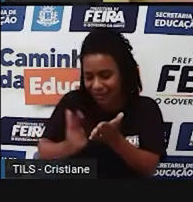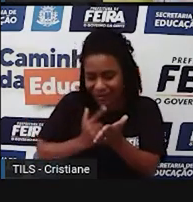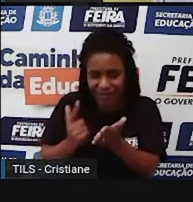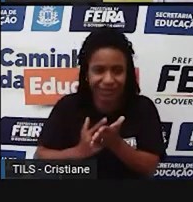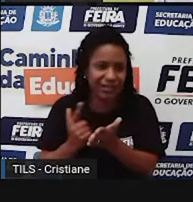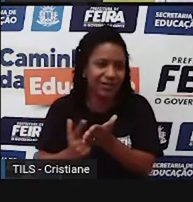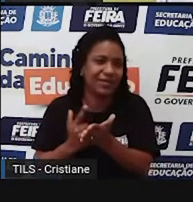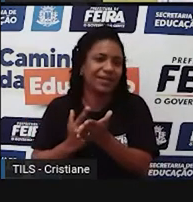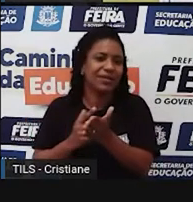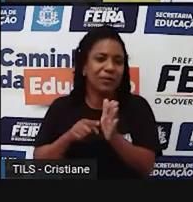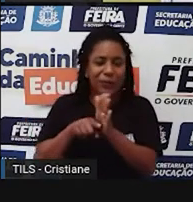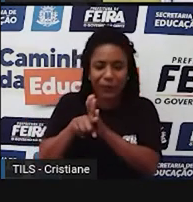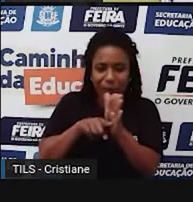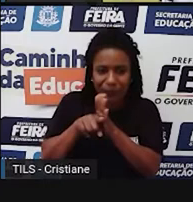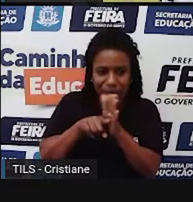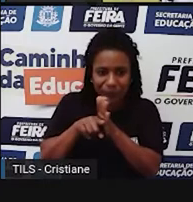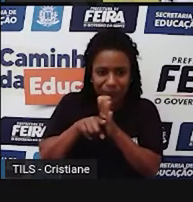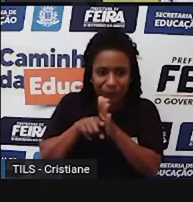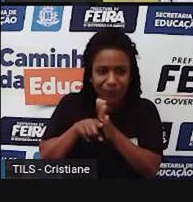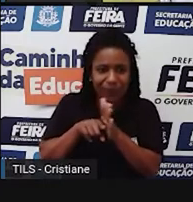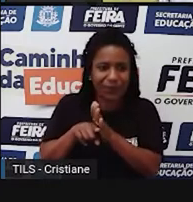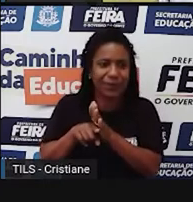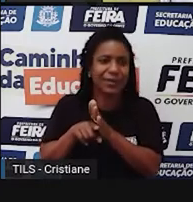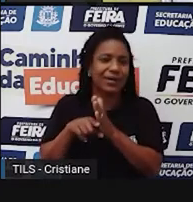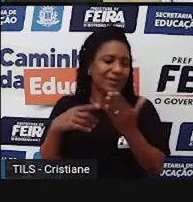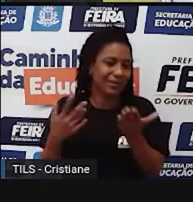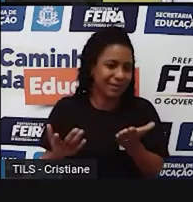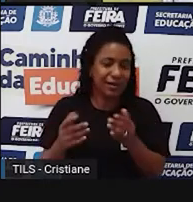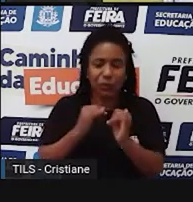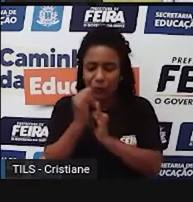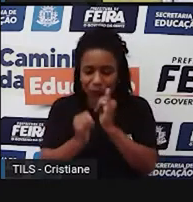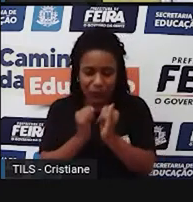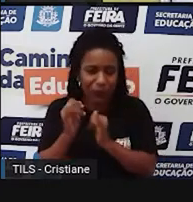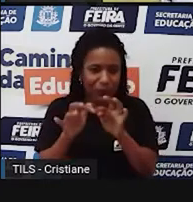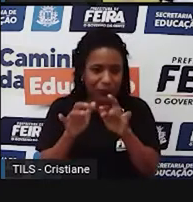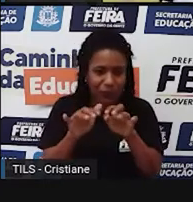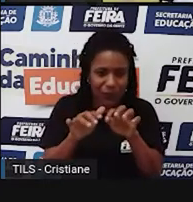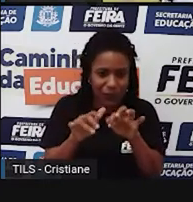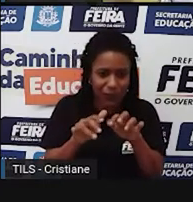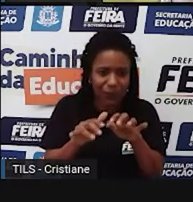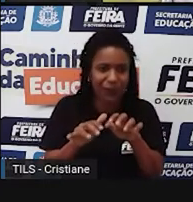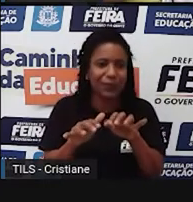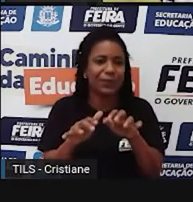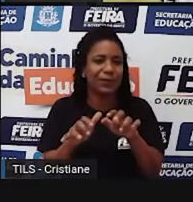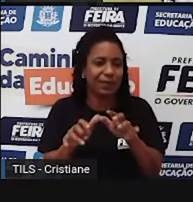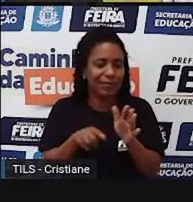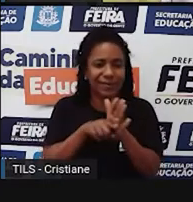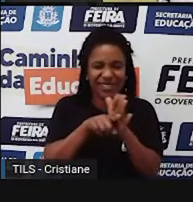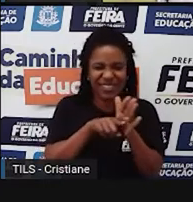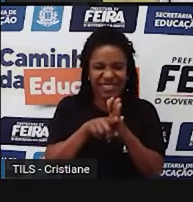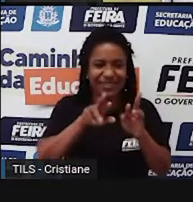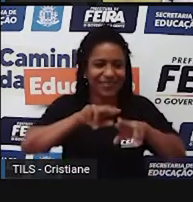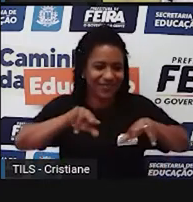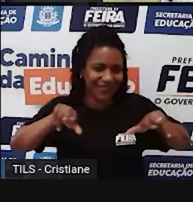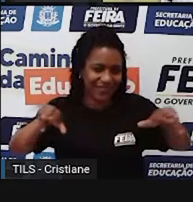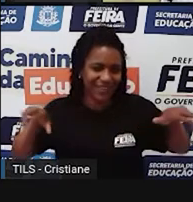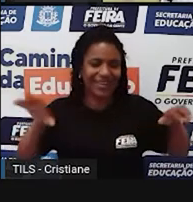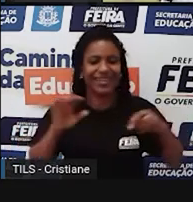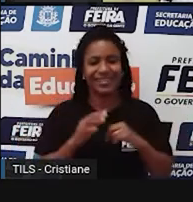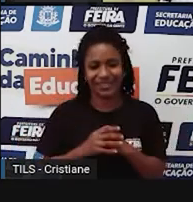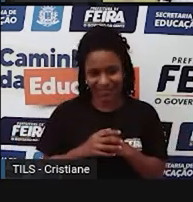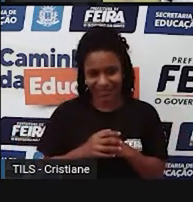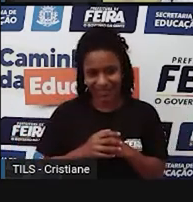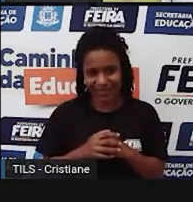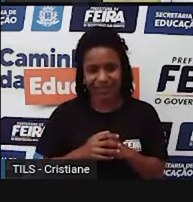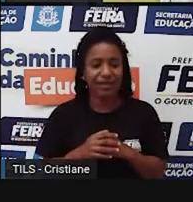escritor, já precisei das pessoas que têm os sites, já precisei dos computadores, que são as pessoas que fabricam esse tipo de